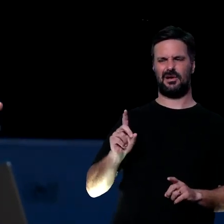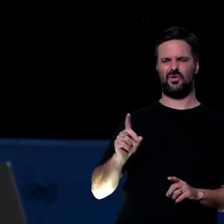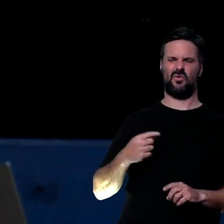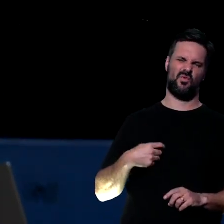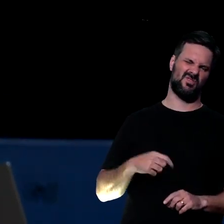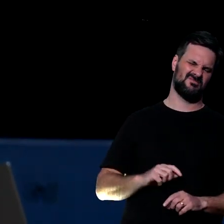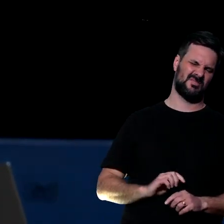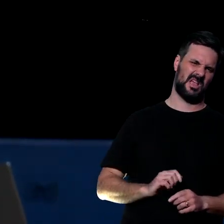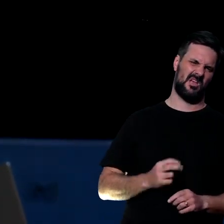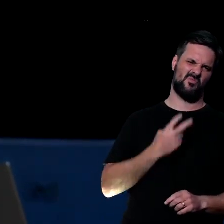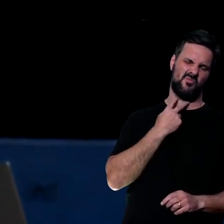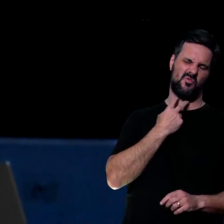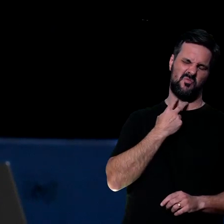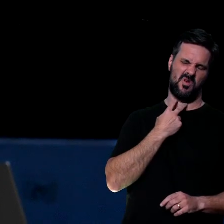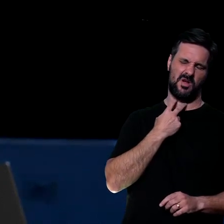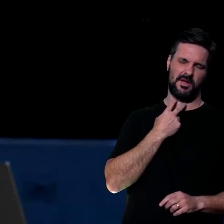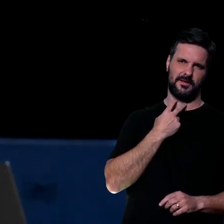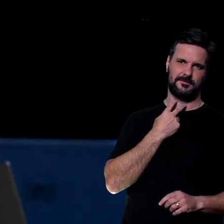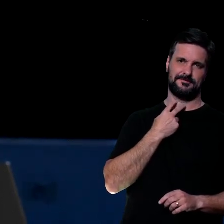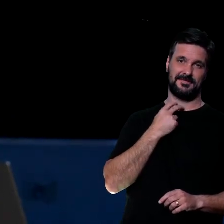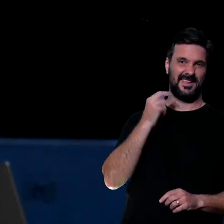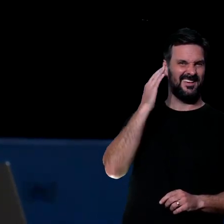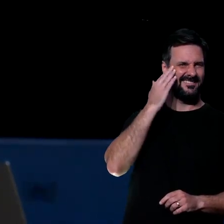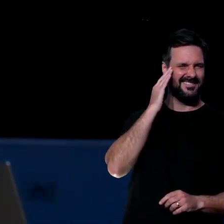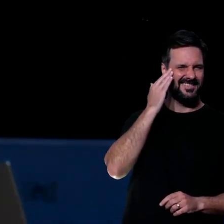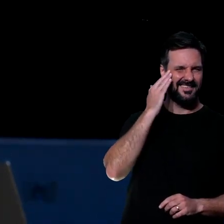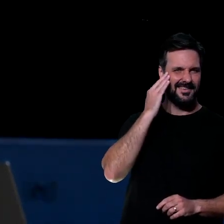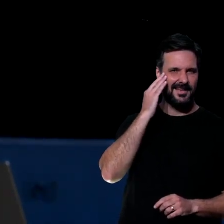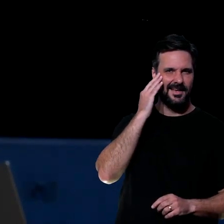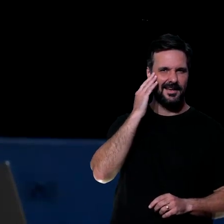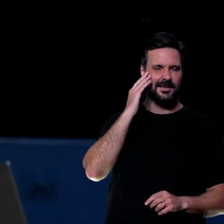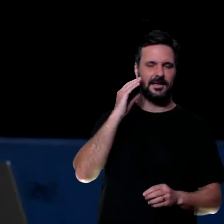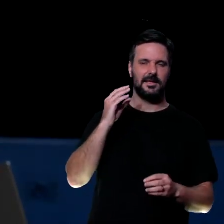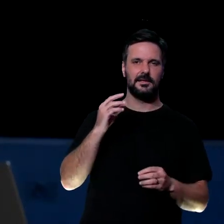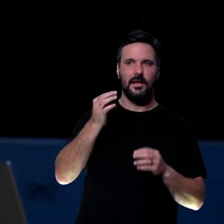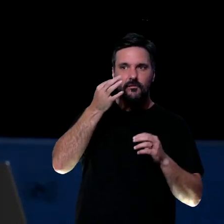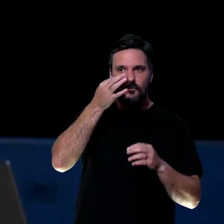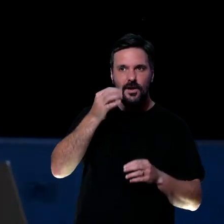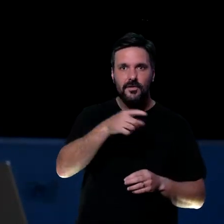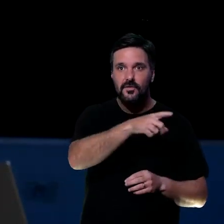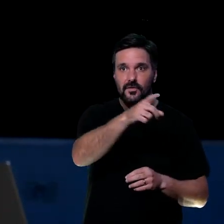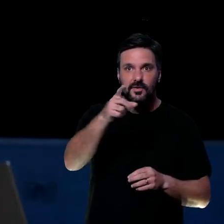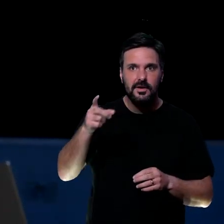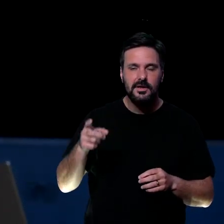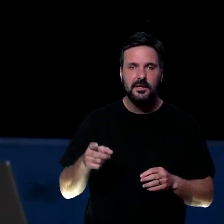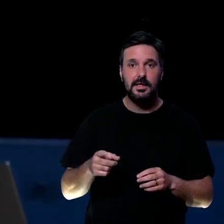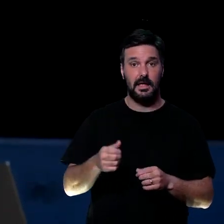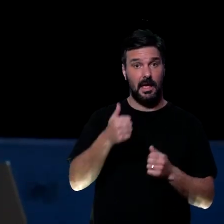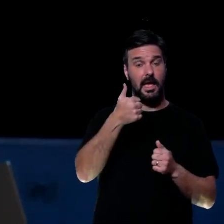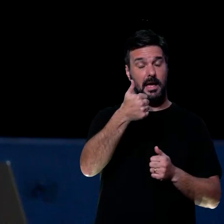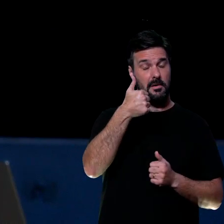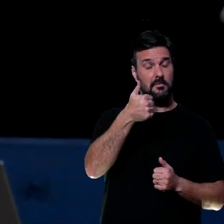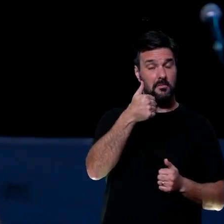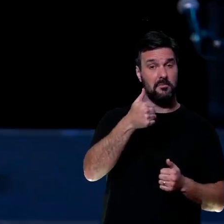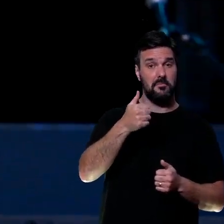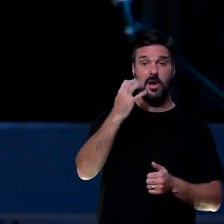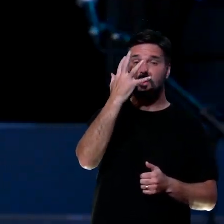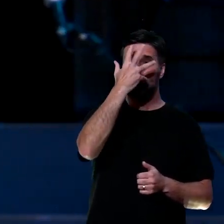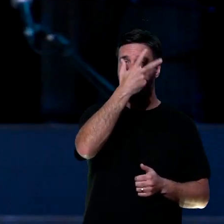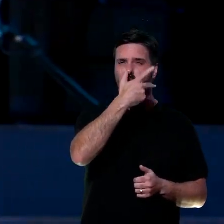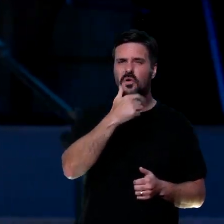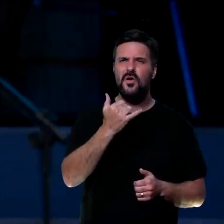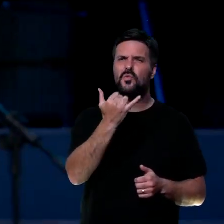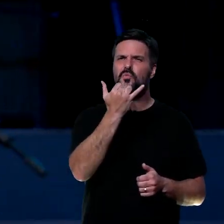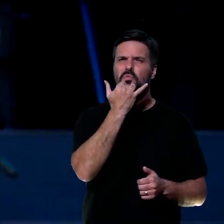hoje não vai rolar, então, a informação, preste atenção nisso, ela é muito legal, ela é muito bonita, perdoar,